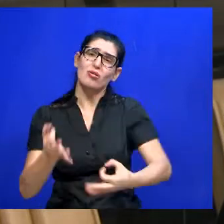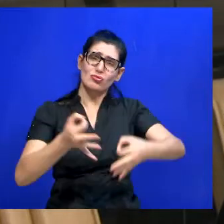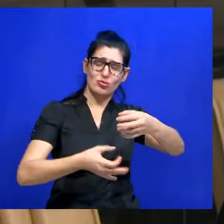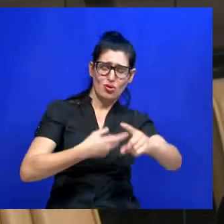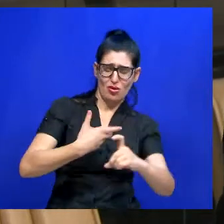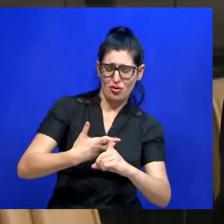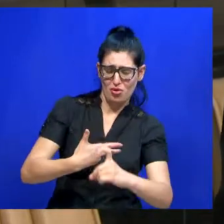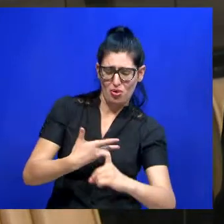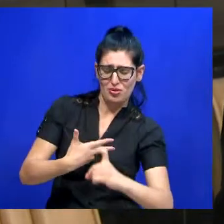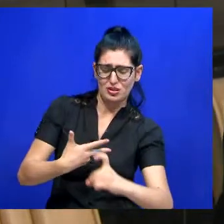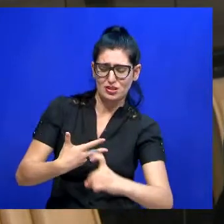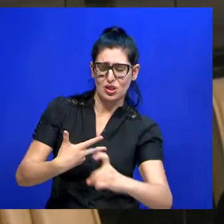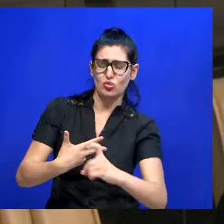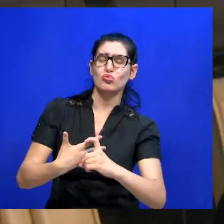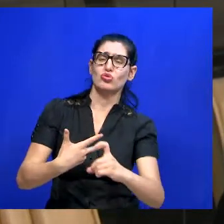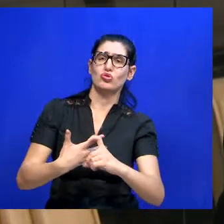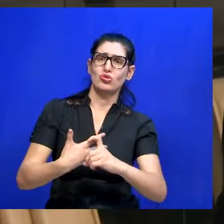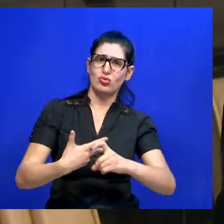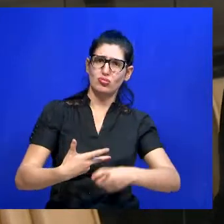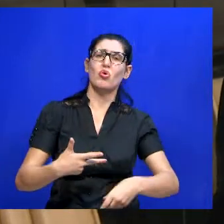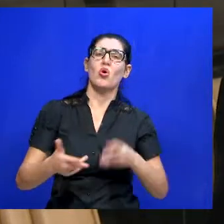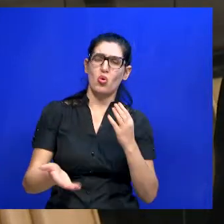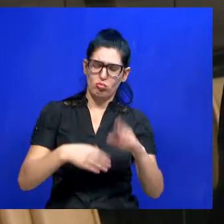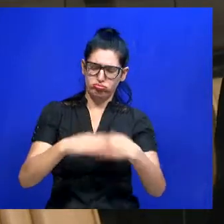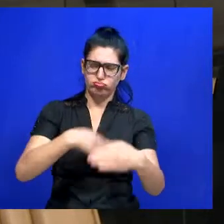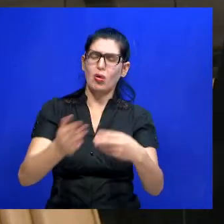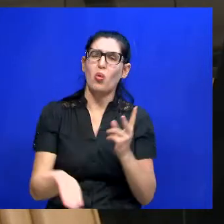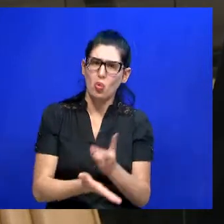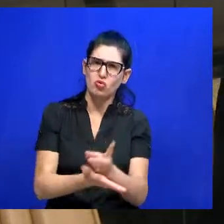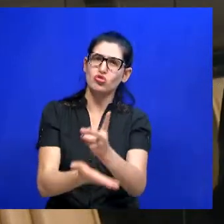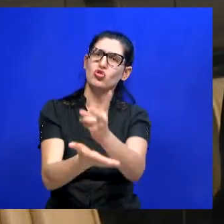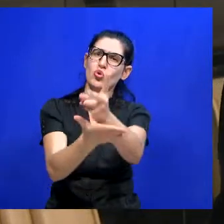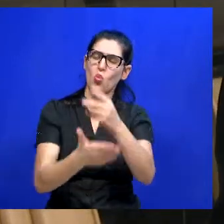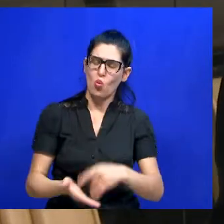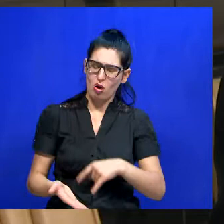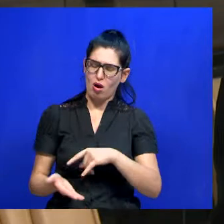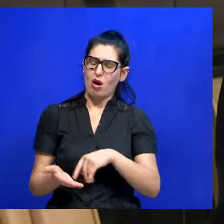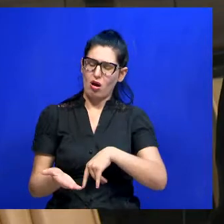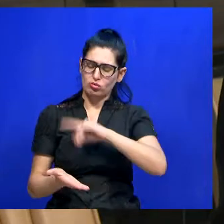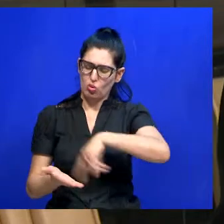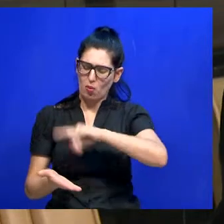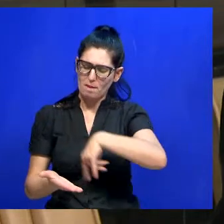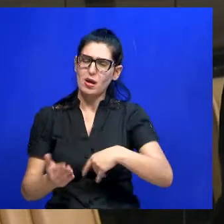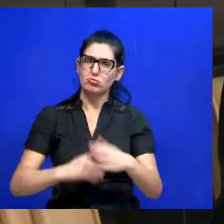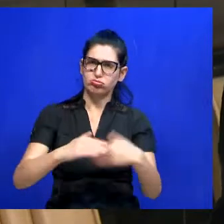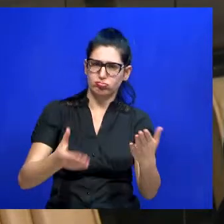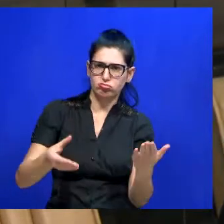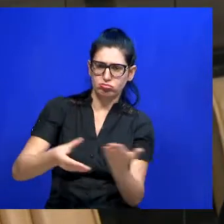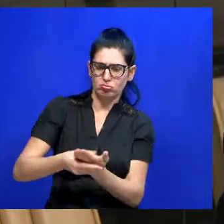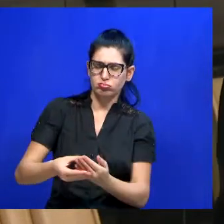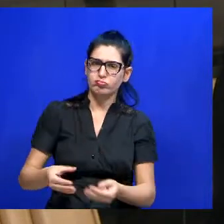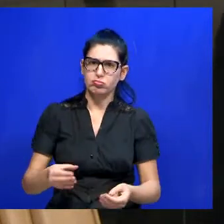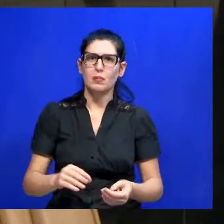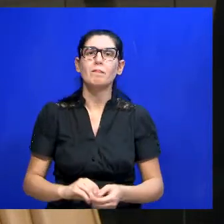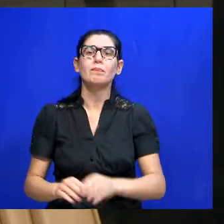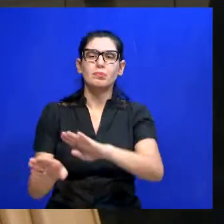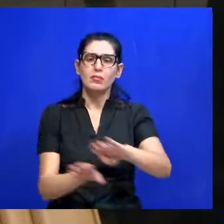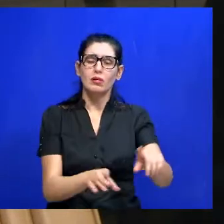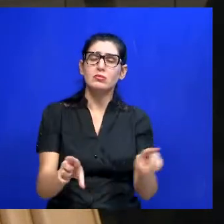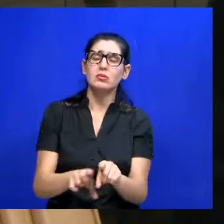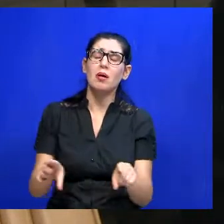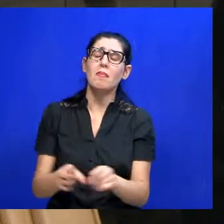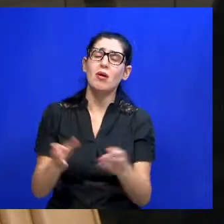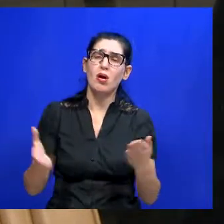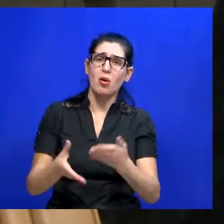irá dar prosseguimento nesses recursos. E o quarto projeto de autoria da presidente, vereadora Lucimar Ponciano,